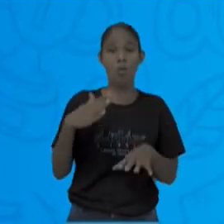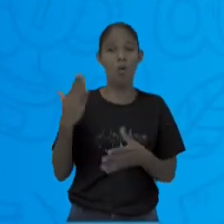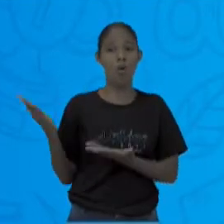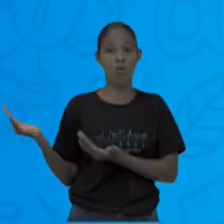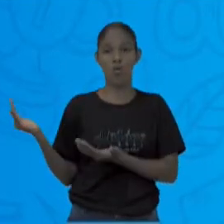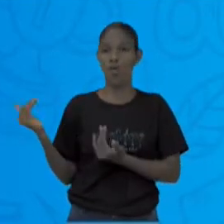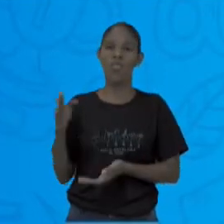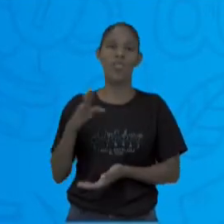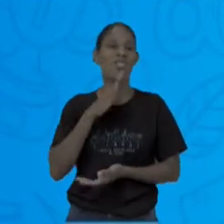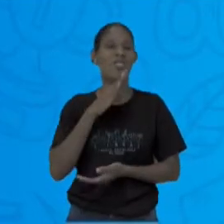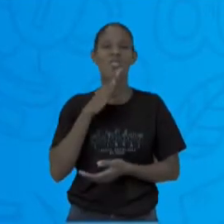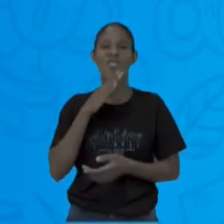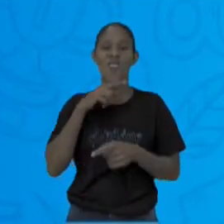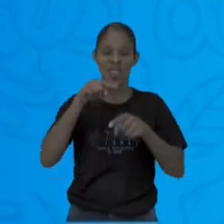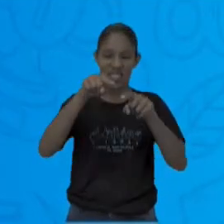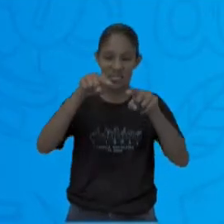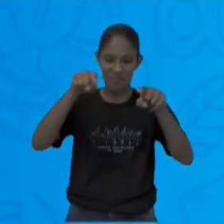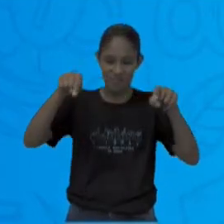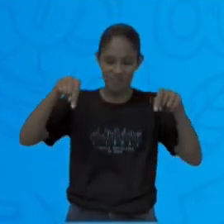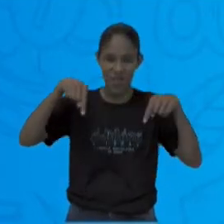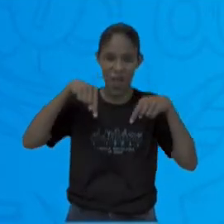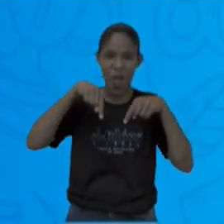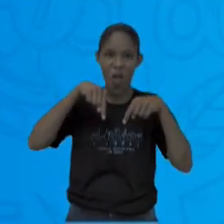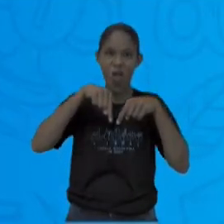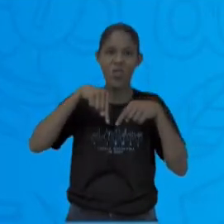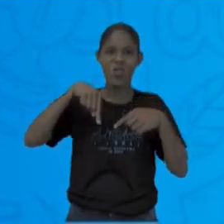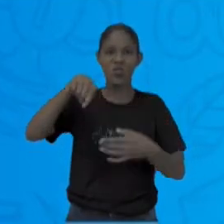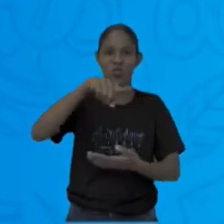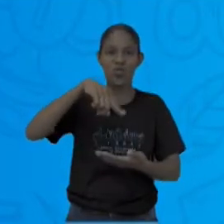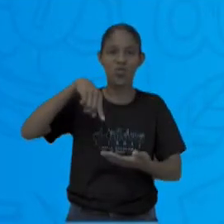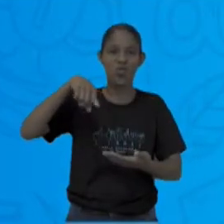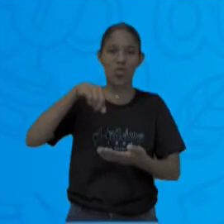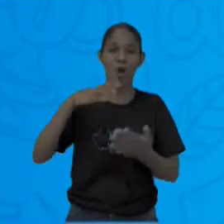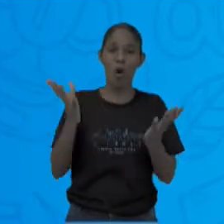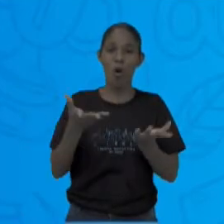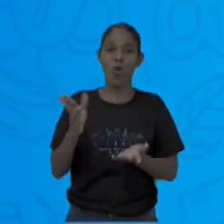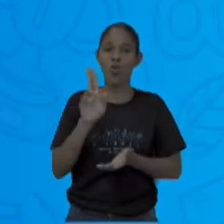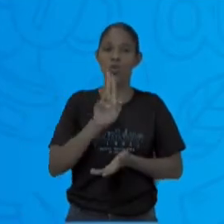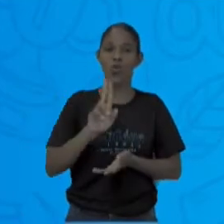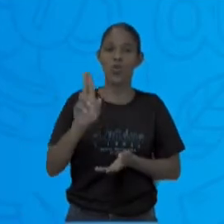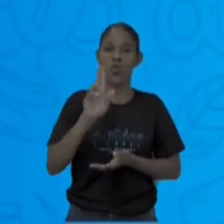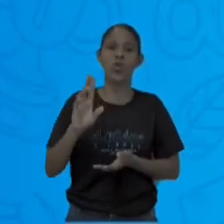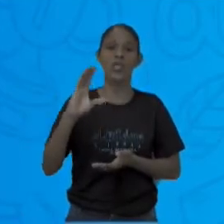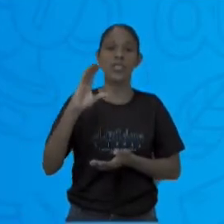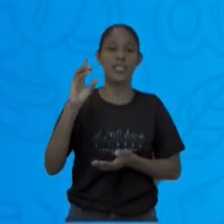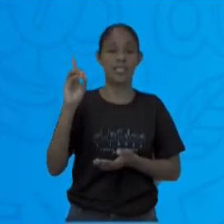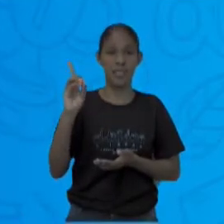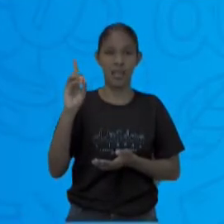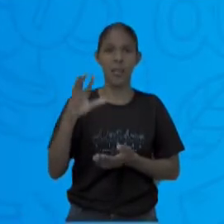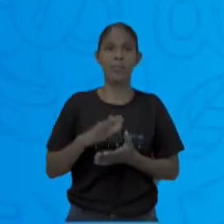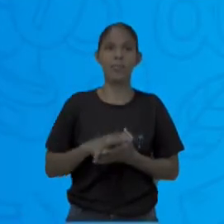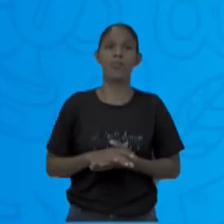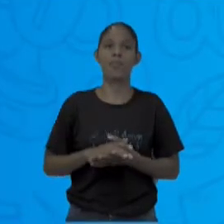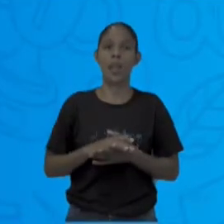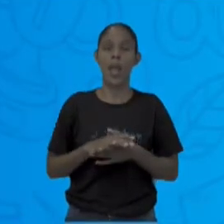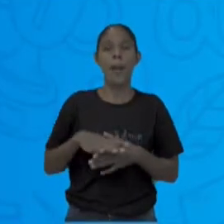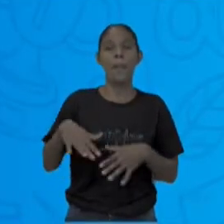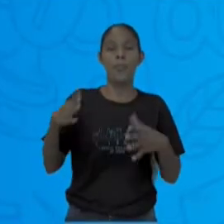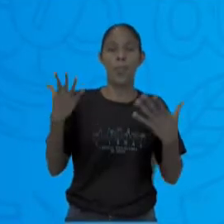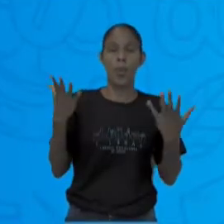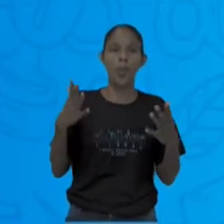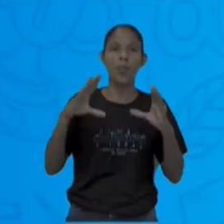usava muito. Hoje em dia é CD que mais se usa. Meio audiovisual.